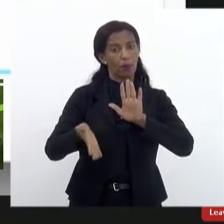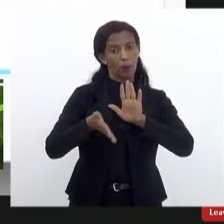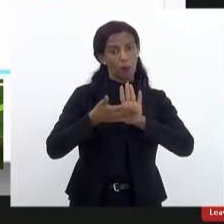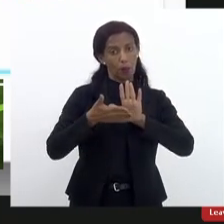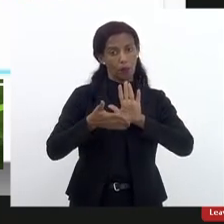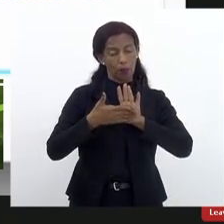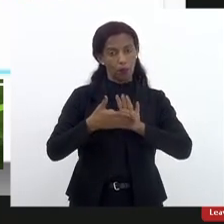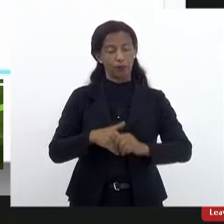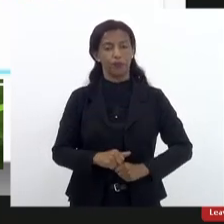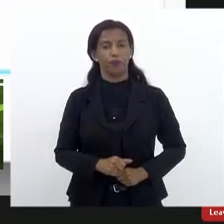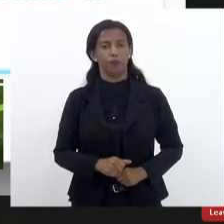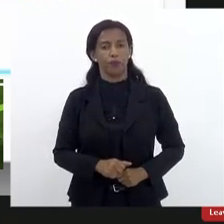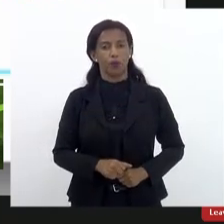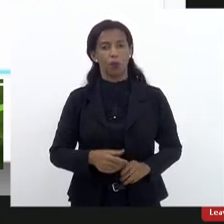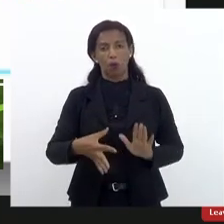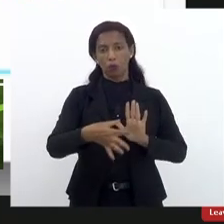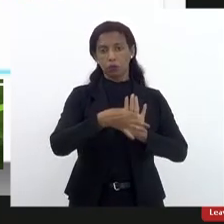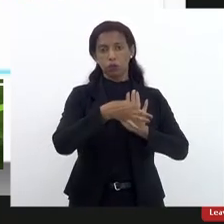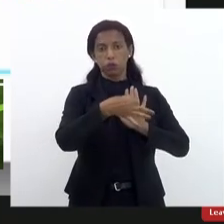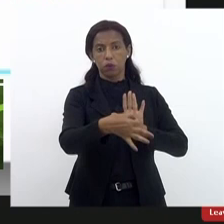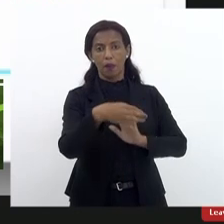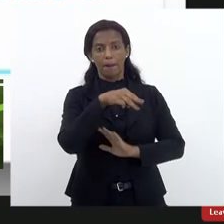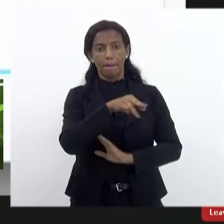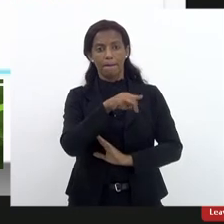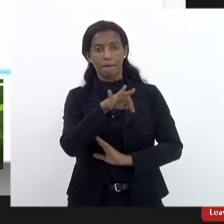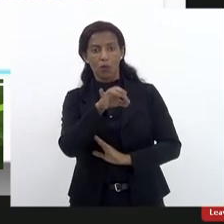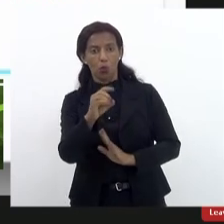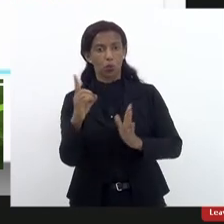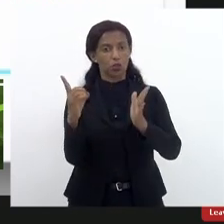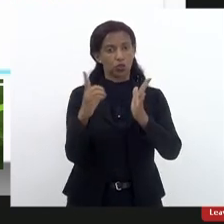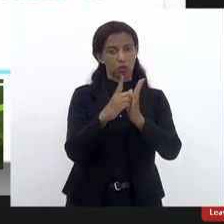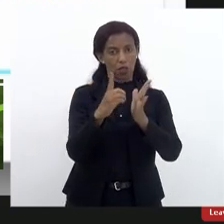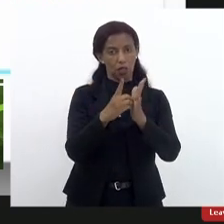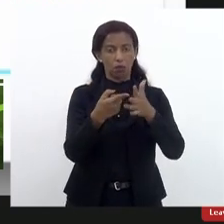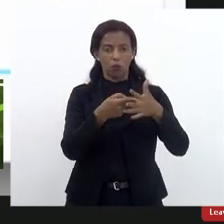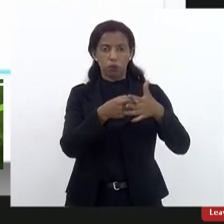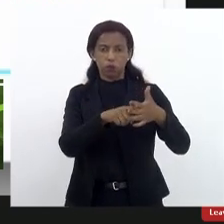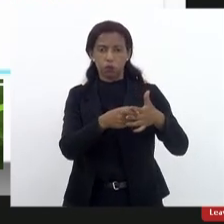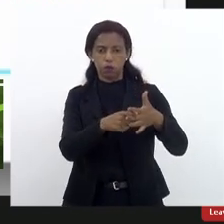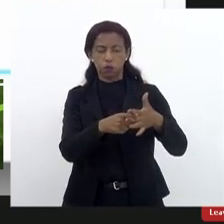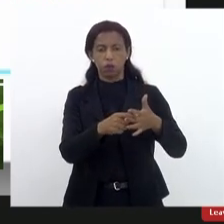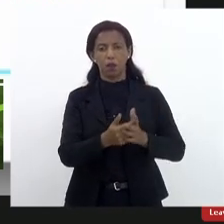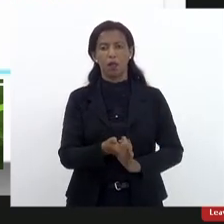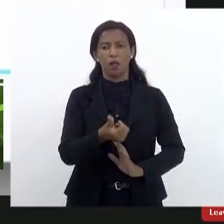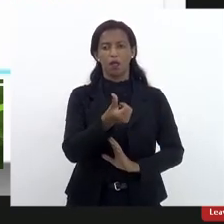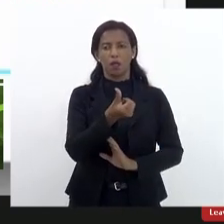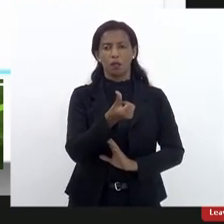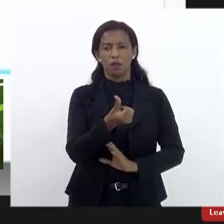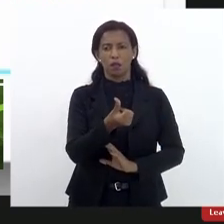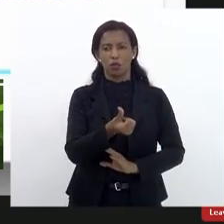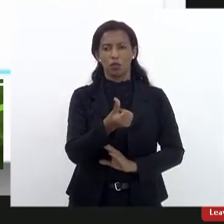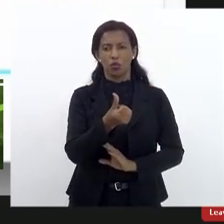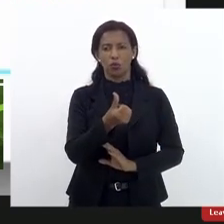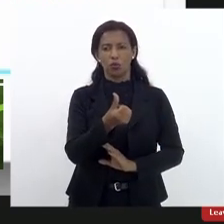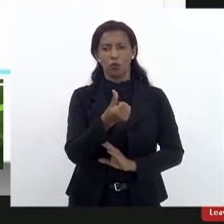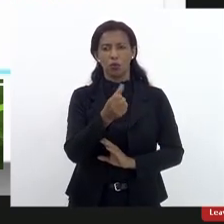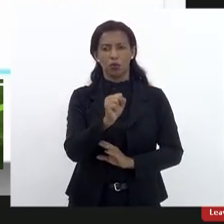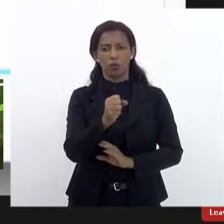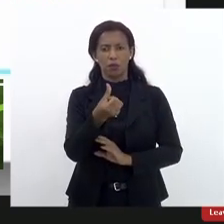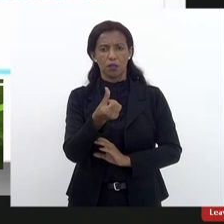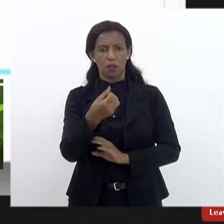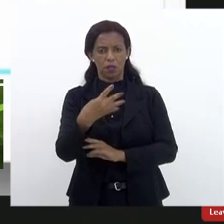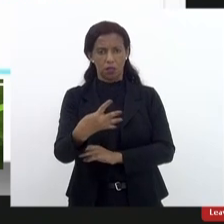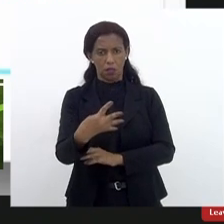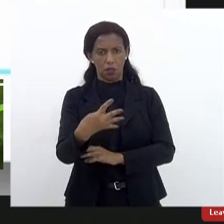uma sugestão diminuta de decreto que regulamente a 6.864, de modo a garantir a autonomia do